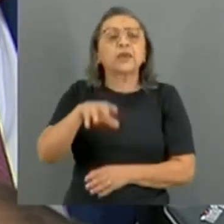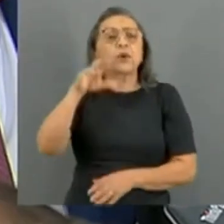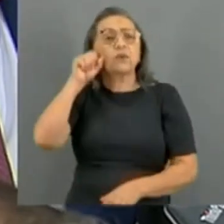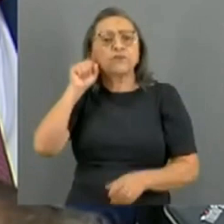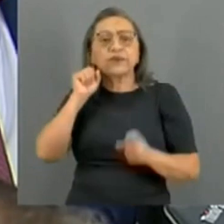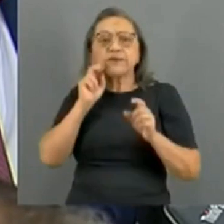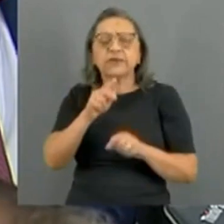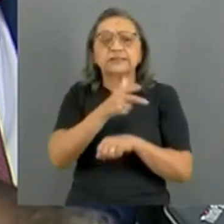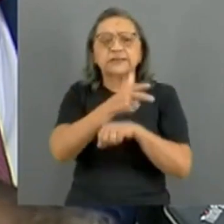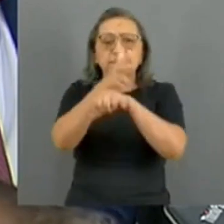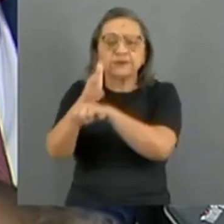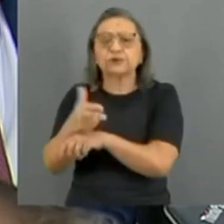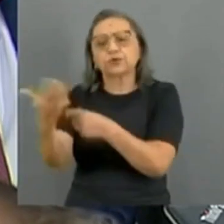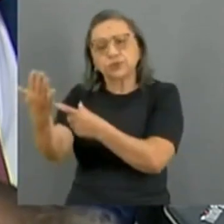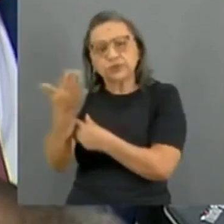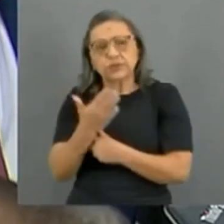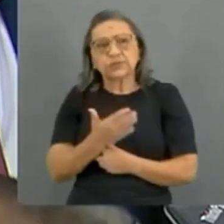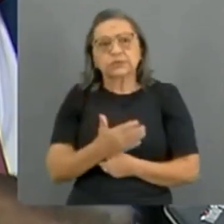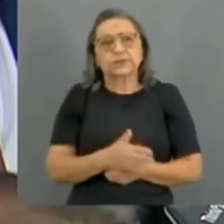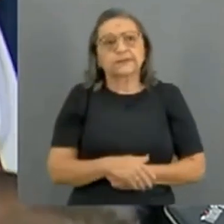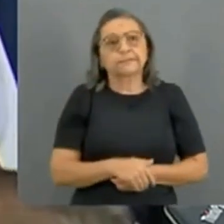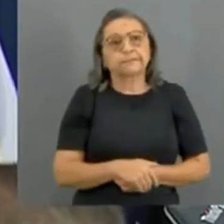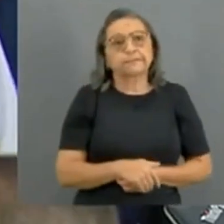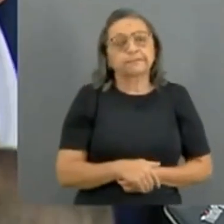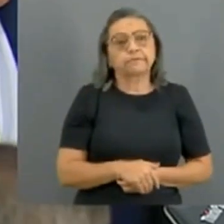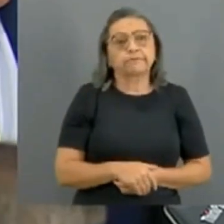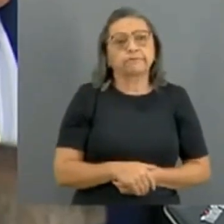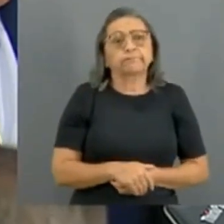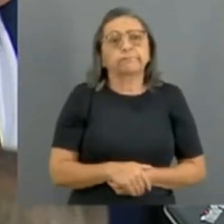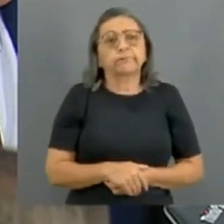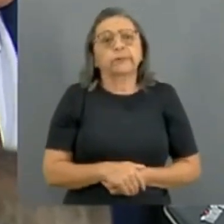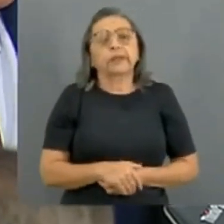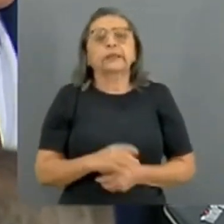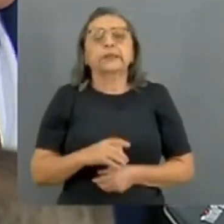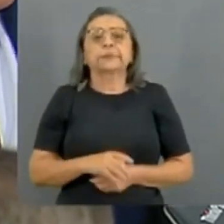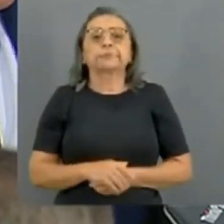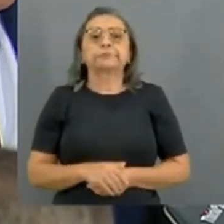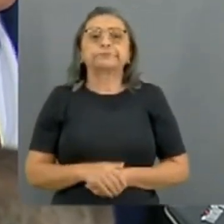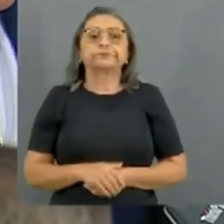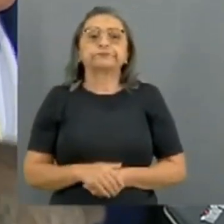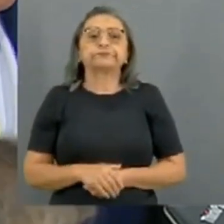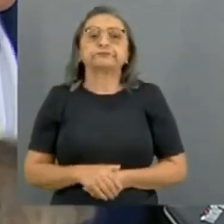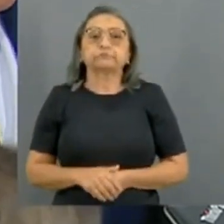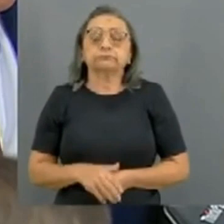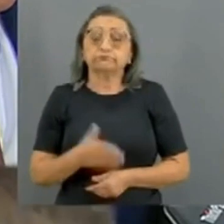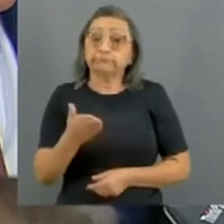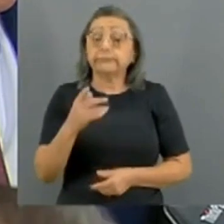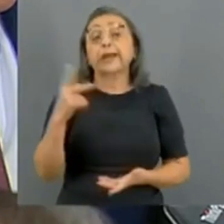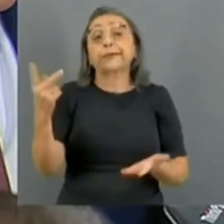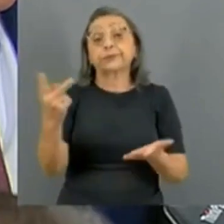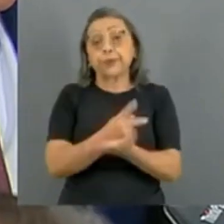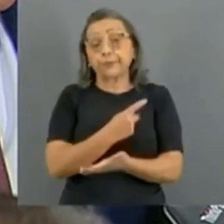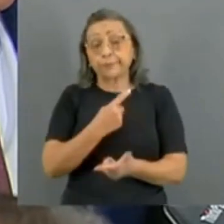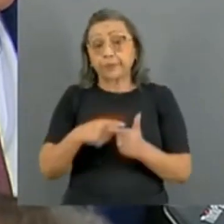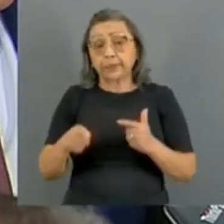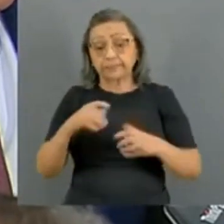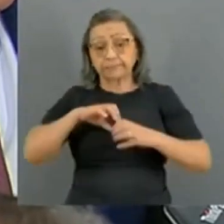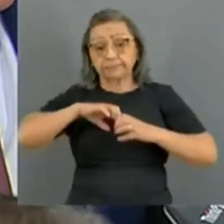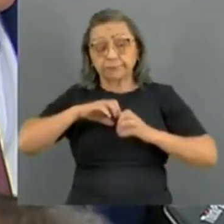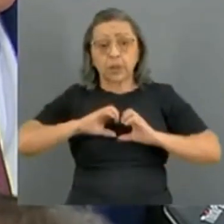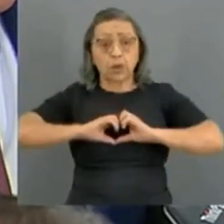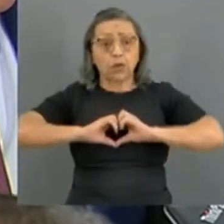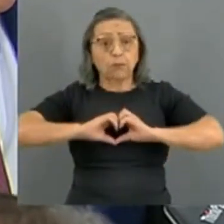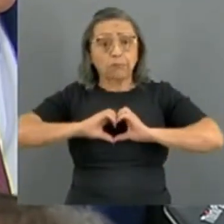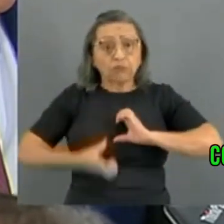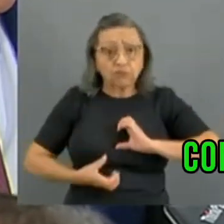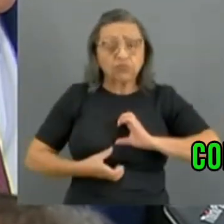ajudar. Eu vou acabar de finalizar aqui para a senhora, ele sofreu um ataque cardíaco, descobriram que ele tem uma